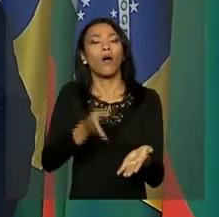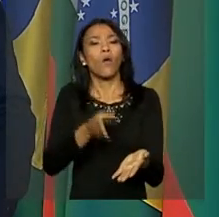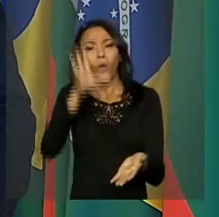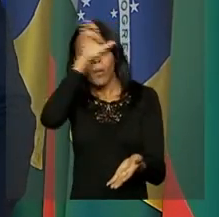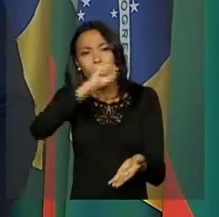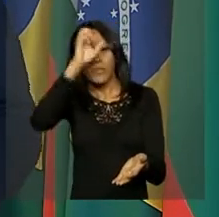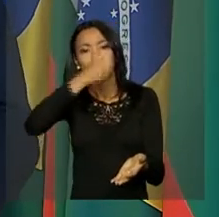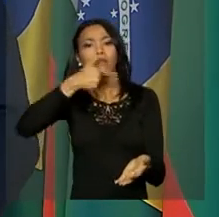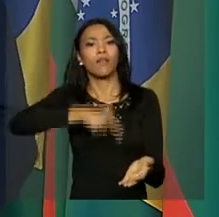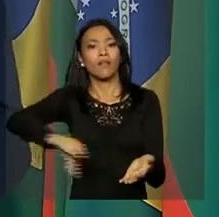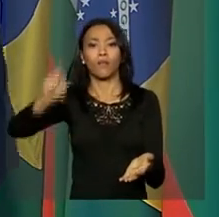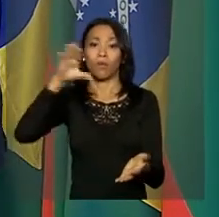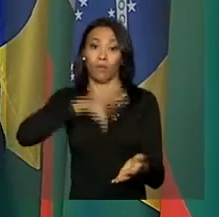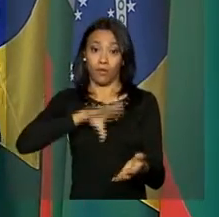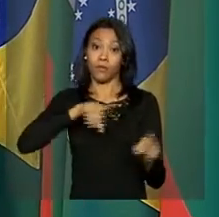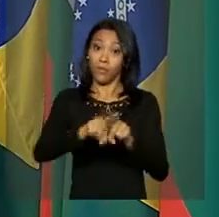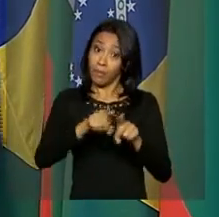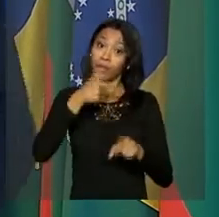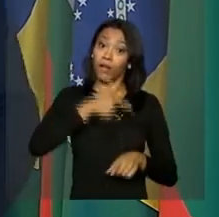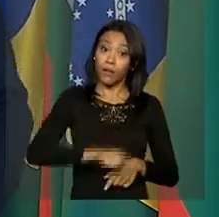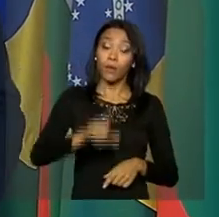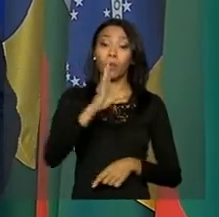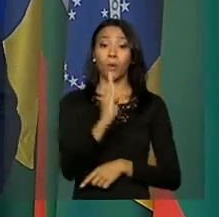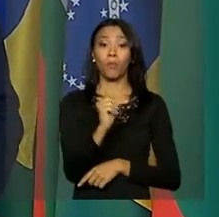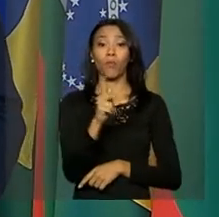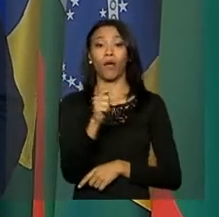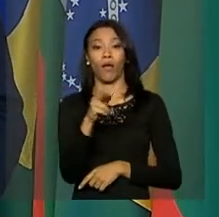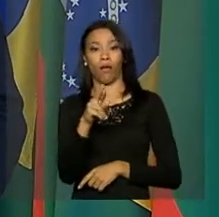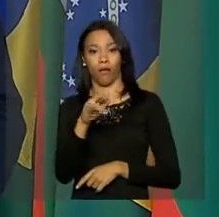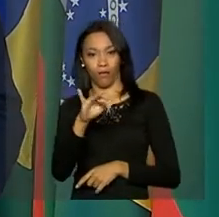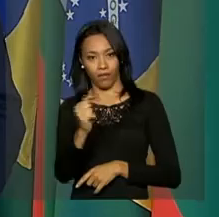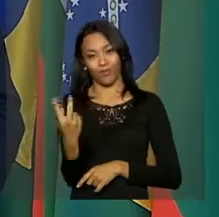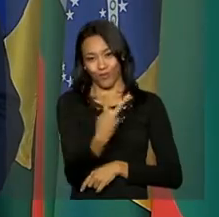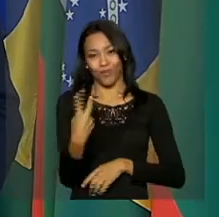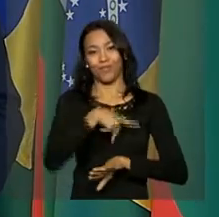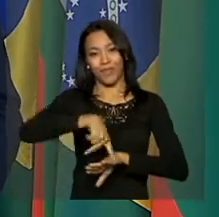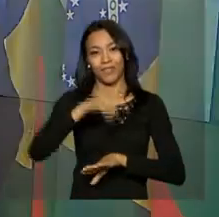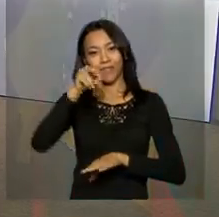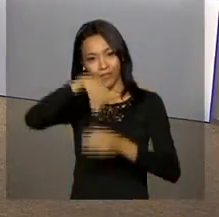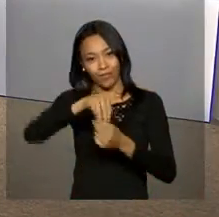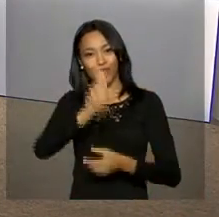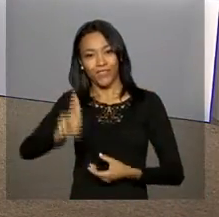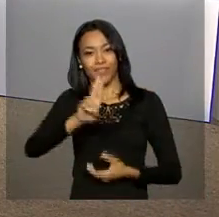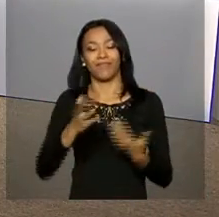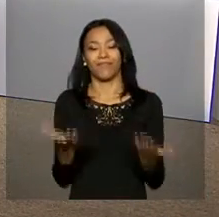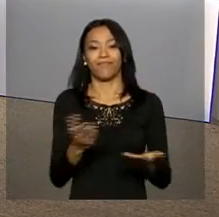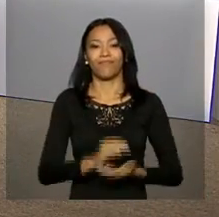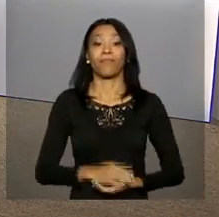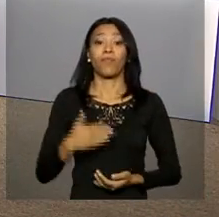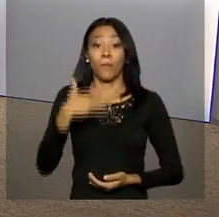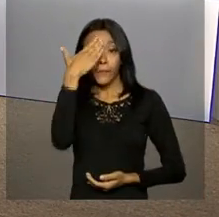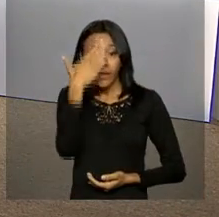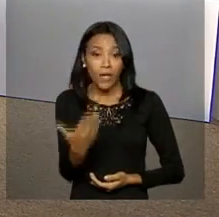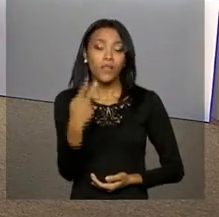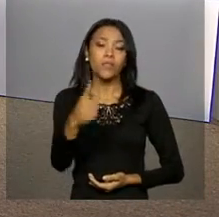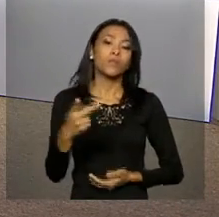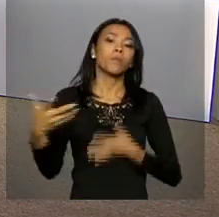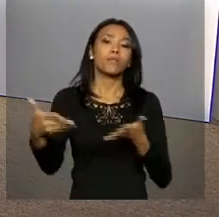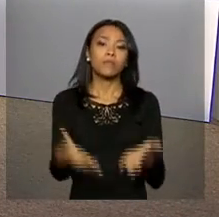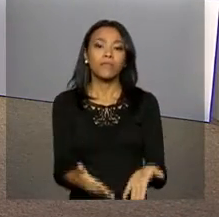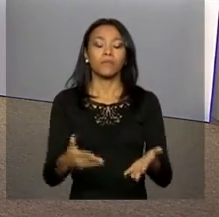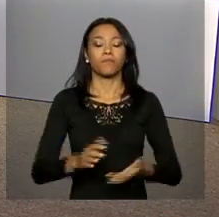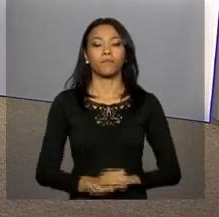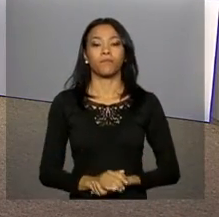e também da língua búlgara na universidade dos dois países. Daniele? Obrigada, Leandro, pela sua participação ao